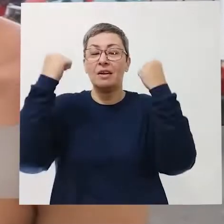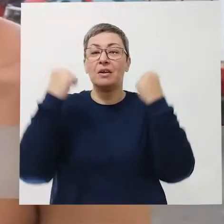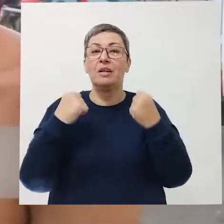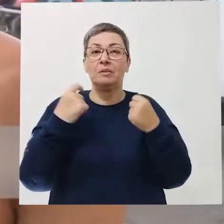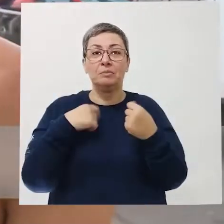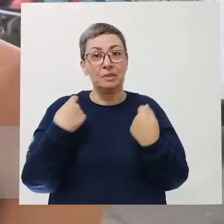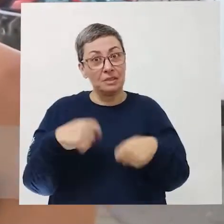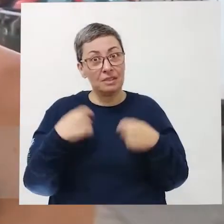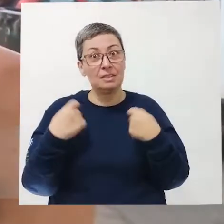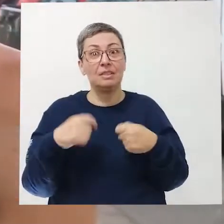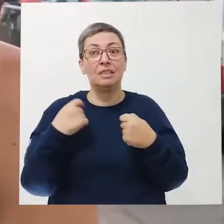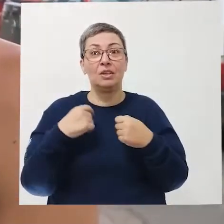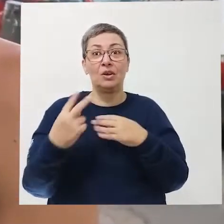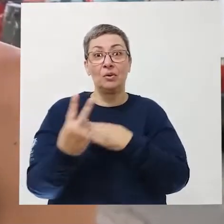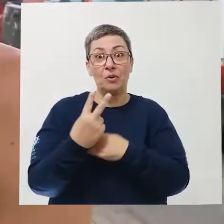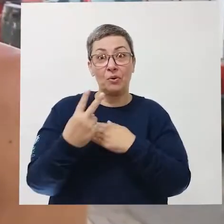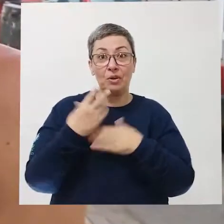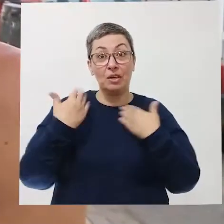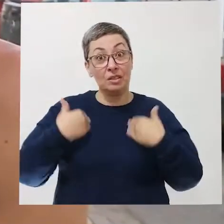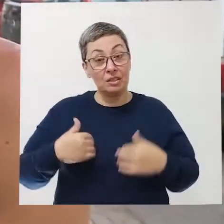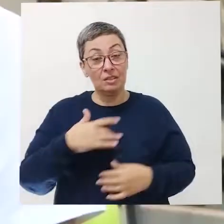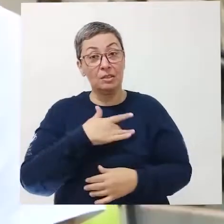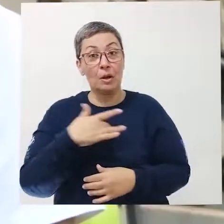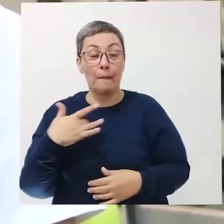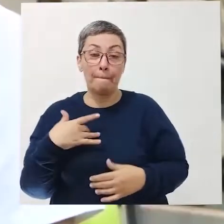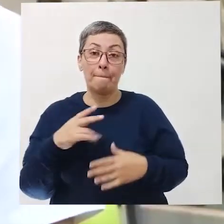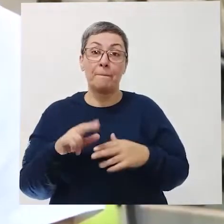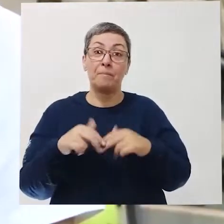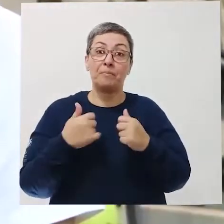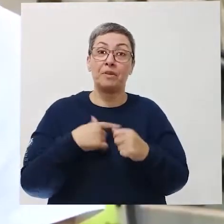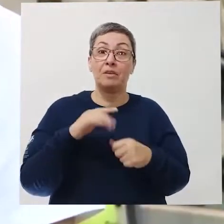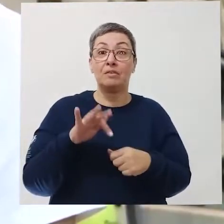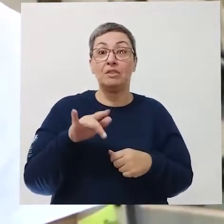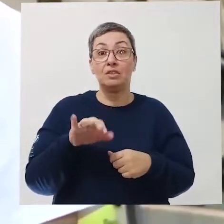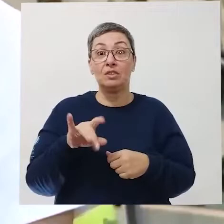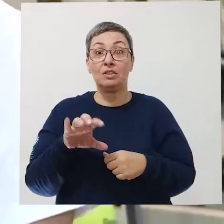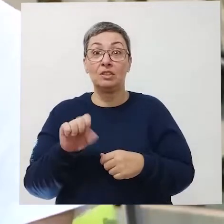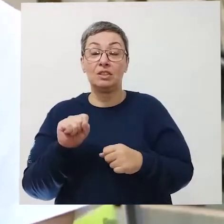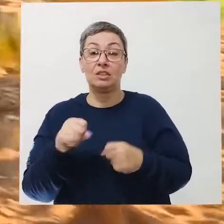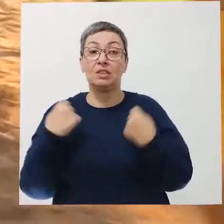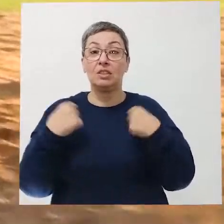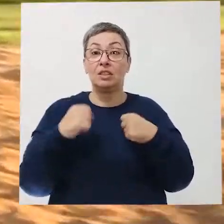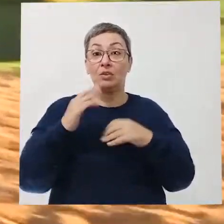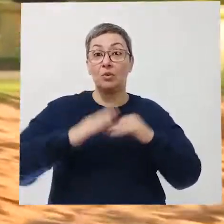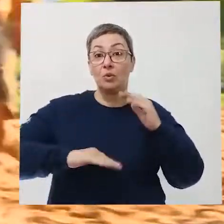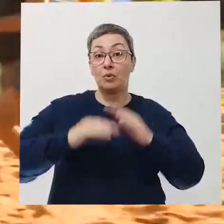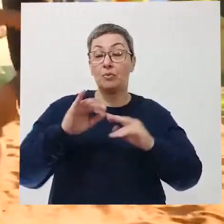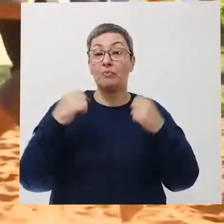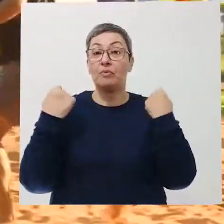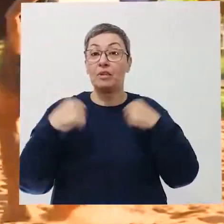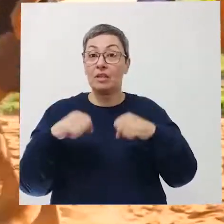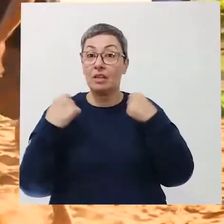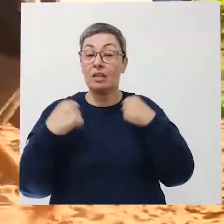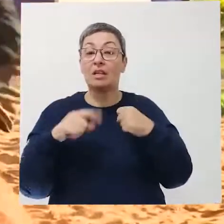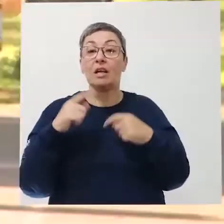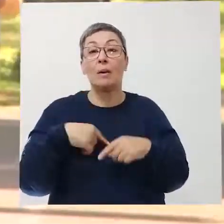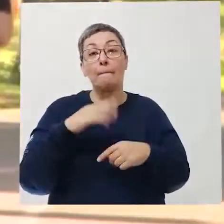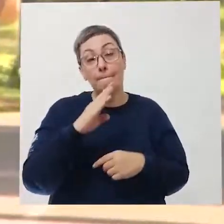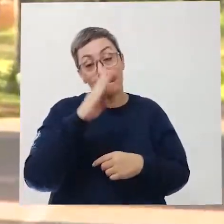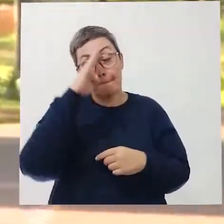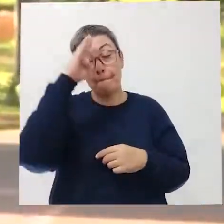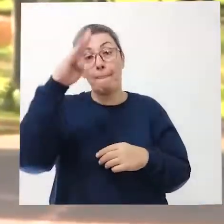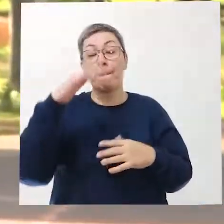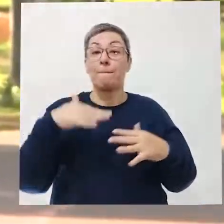Porque tem que ser, né? Cuidar do corpo, da nossa saúde, né? Para esse fisiologista do exercício, a prática de atividade física é o